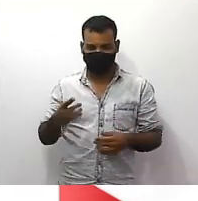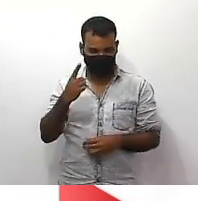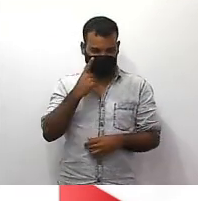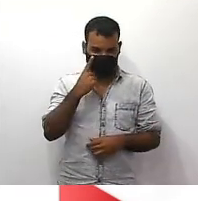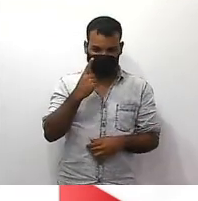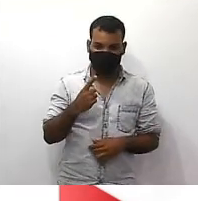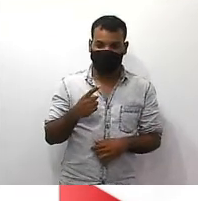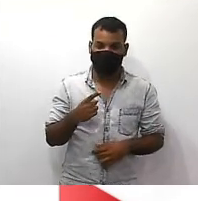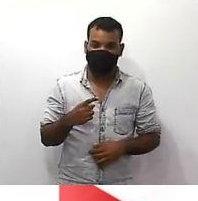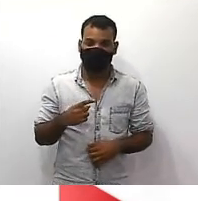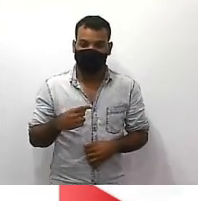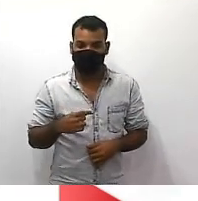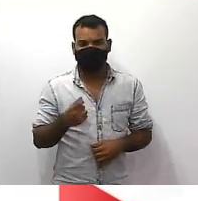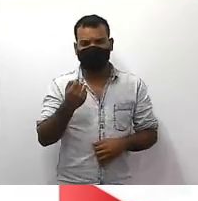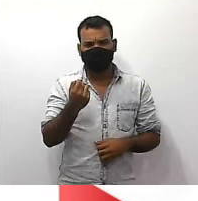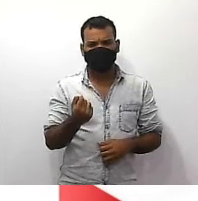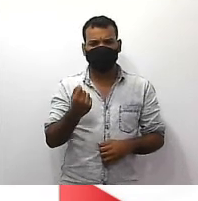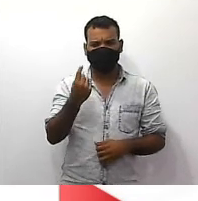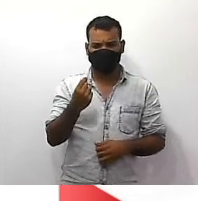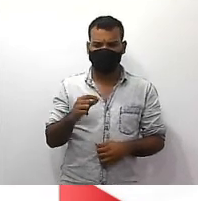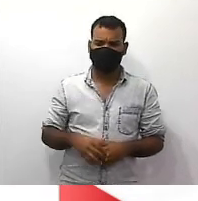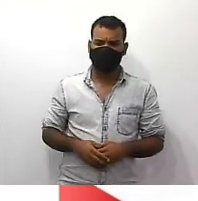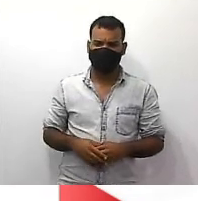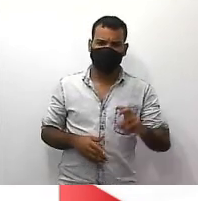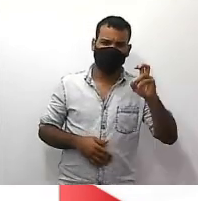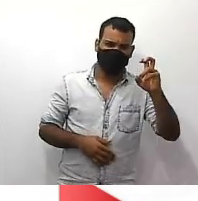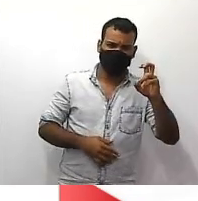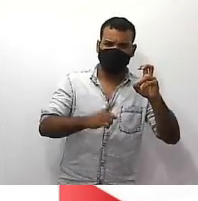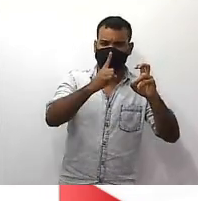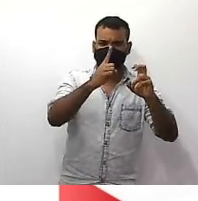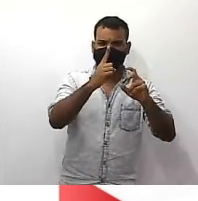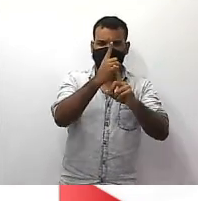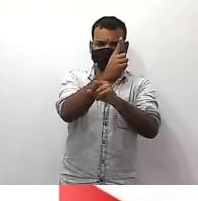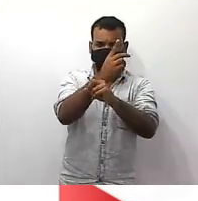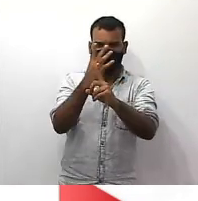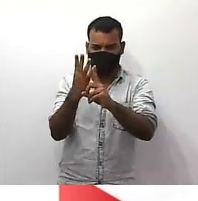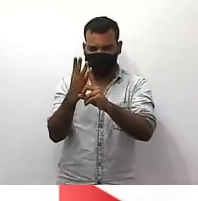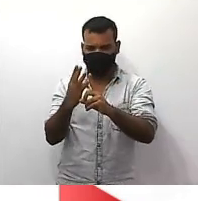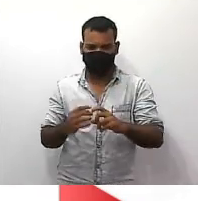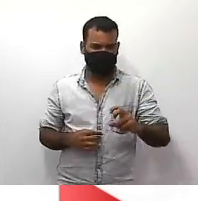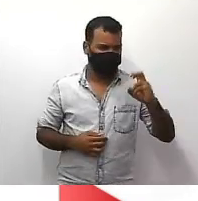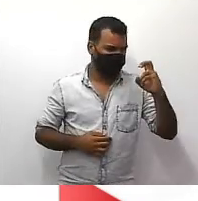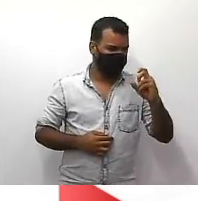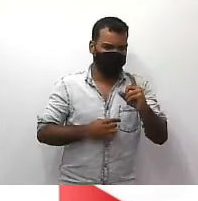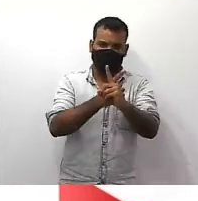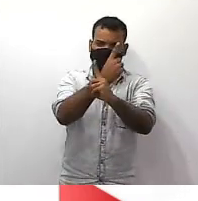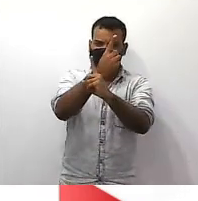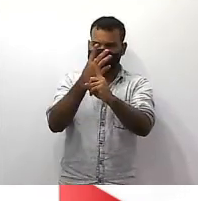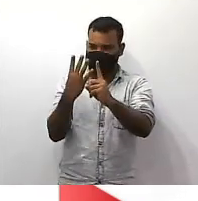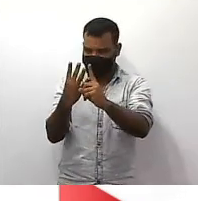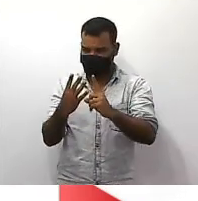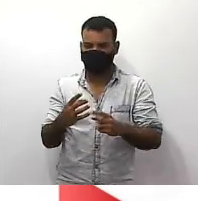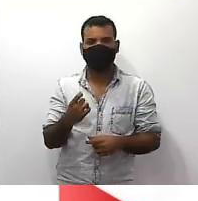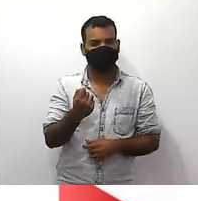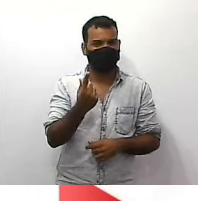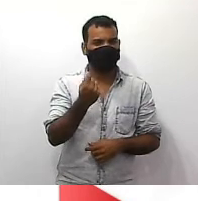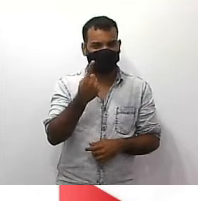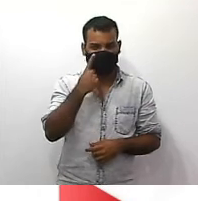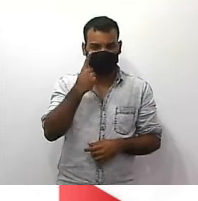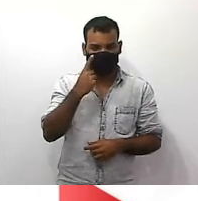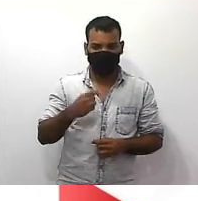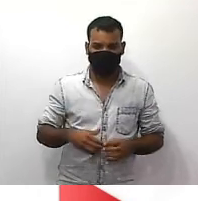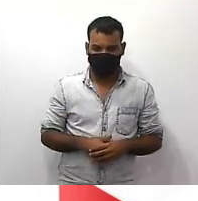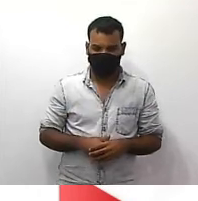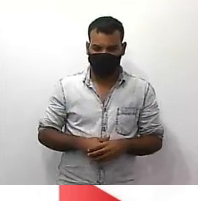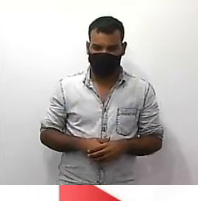é essa coisa estranha aí ó cinco inteiros mais um quarto ok esse é o primeiro fator muito interessante eu vou montar uma